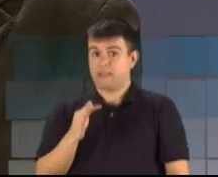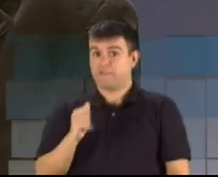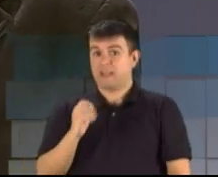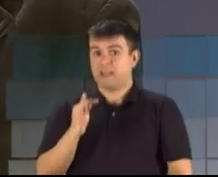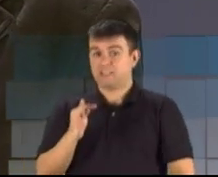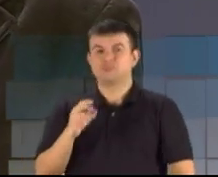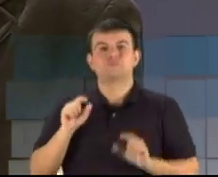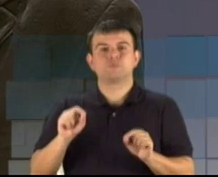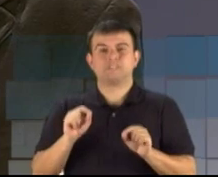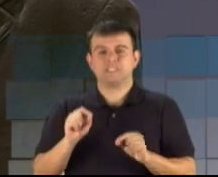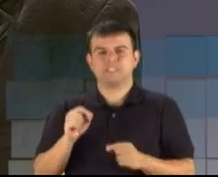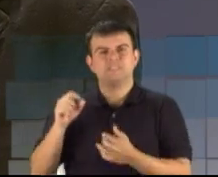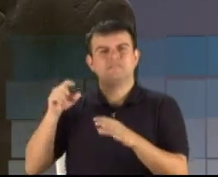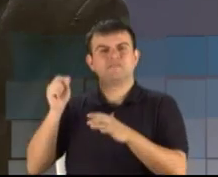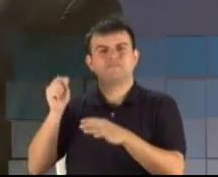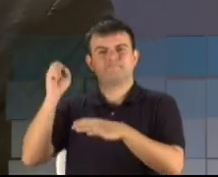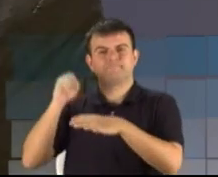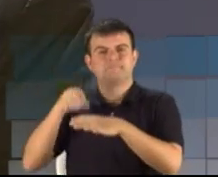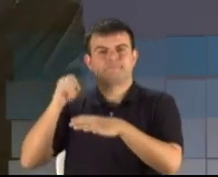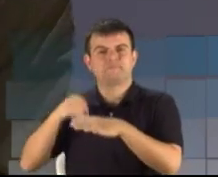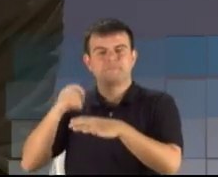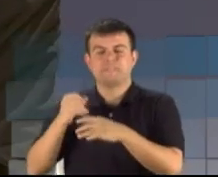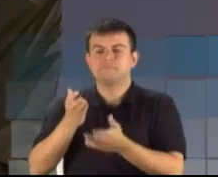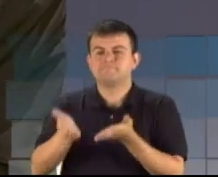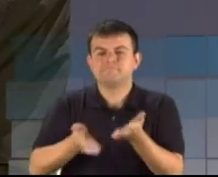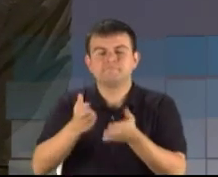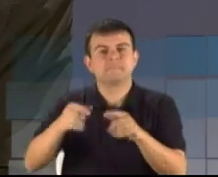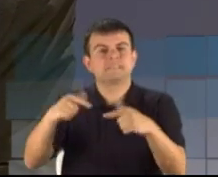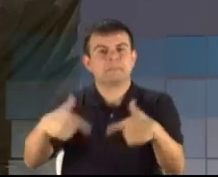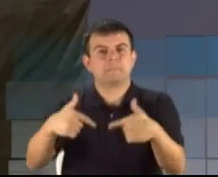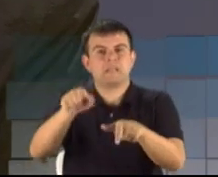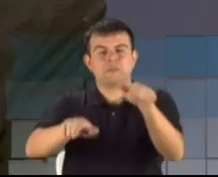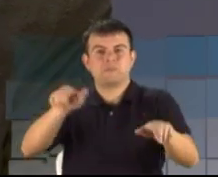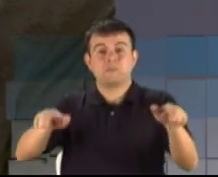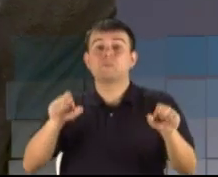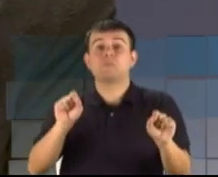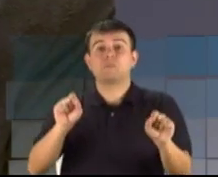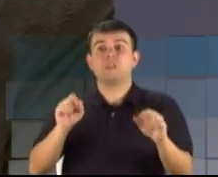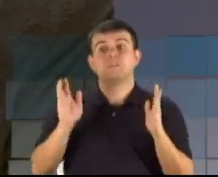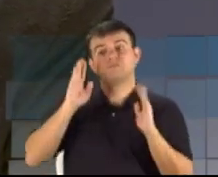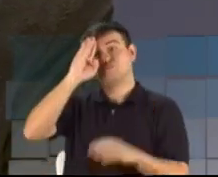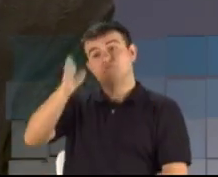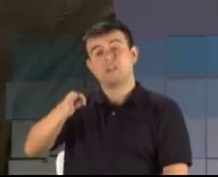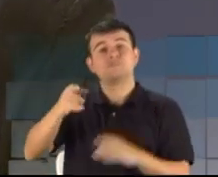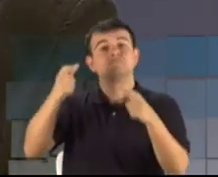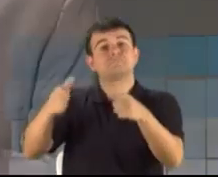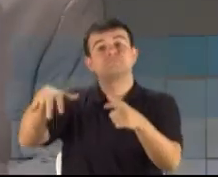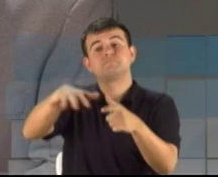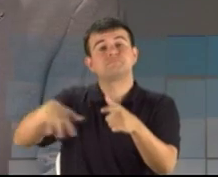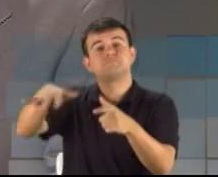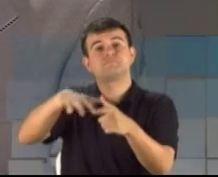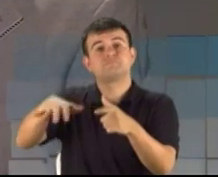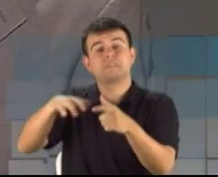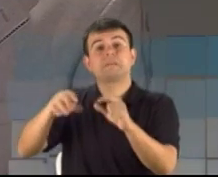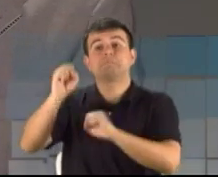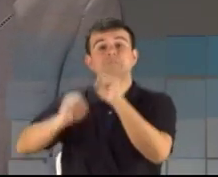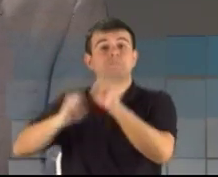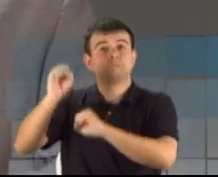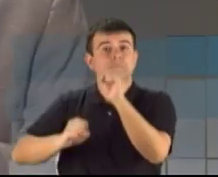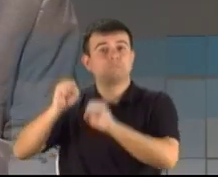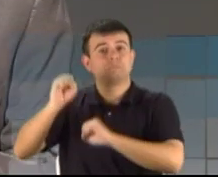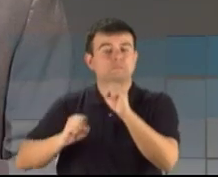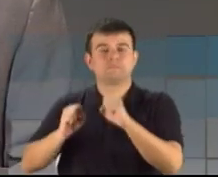Trabalhador, ele geralmente vai para aquelas regiões industrializadas, que não tem sindicato. Então, essas regiões... esgotar o